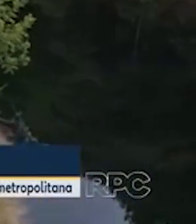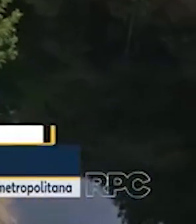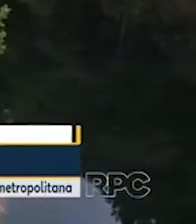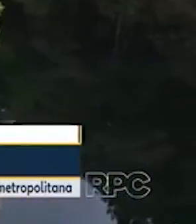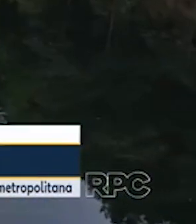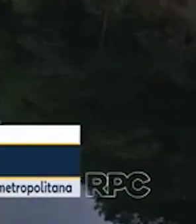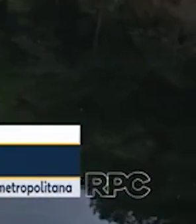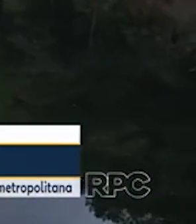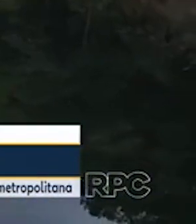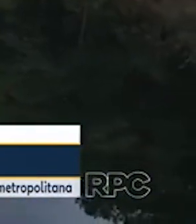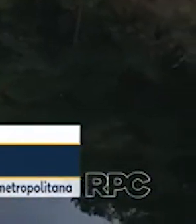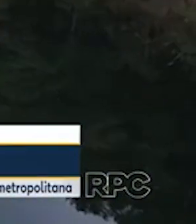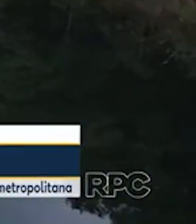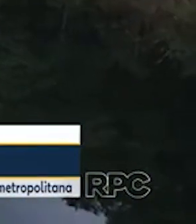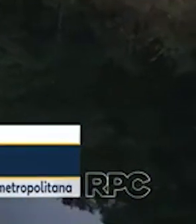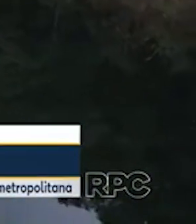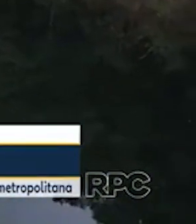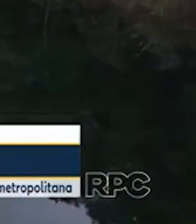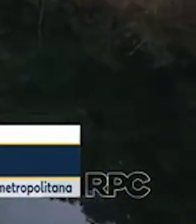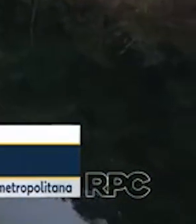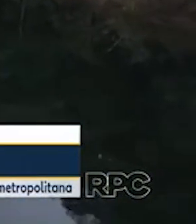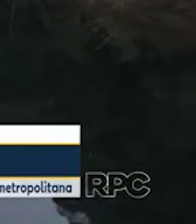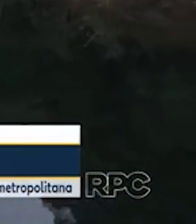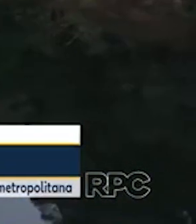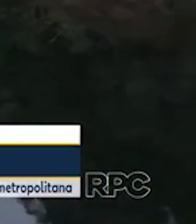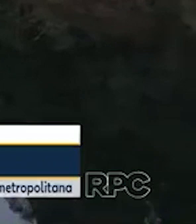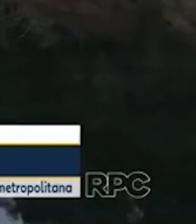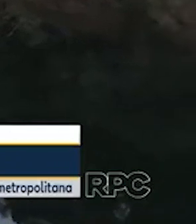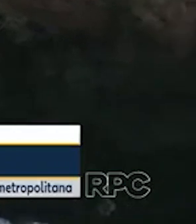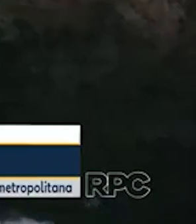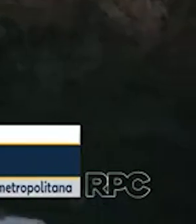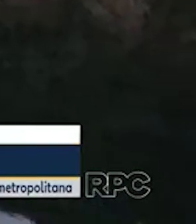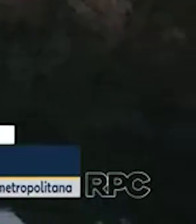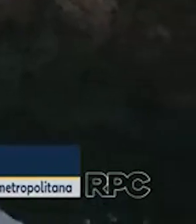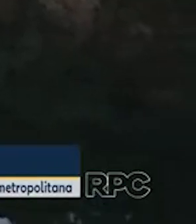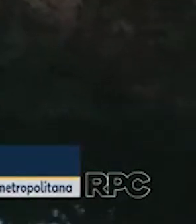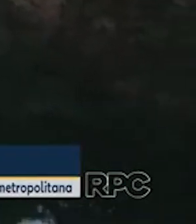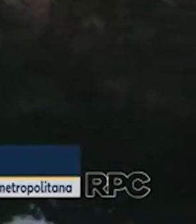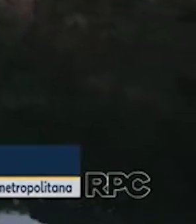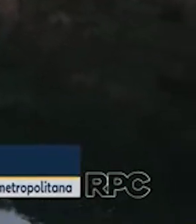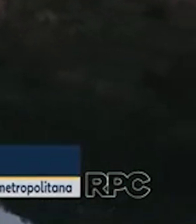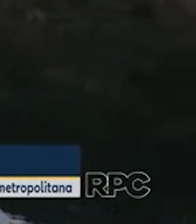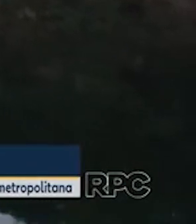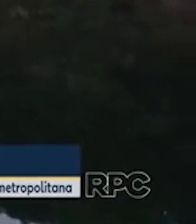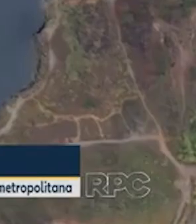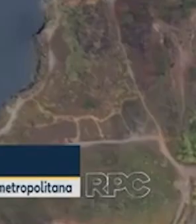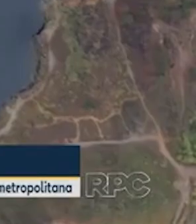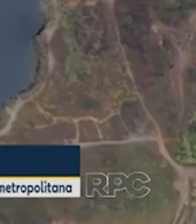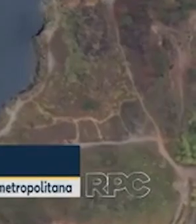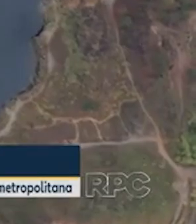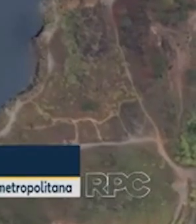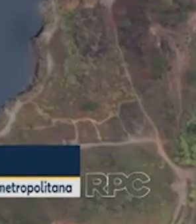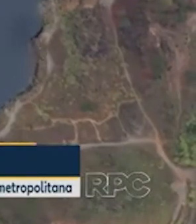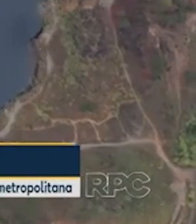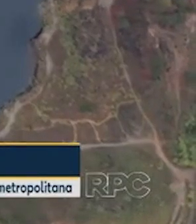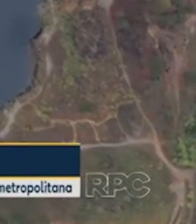Sanepar, a transposição de todo esse volume de água aqui da pedreira até o rio Passaúna deve durar quatro meses e meio. A água